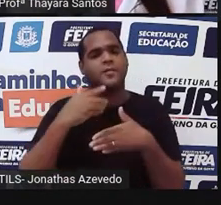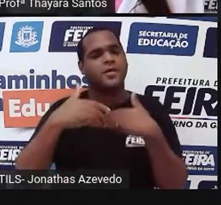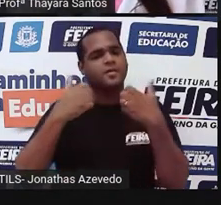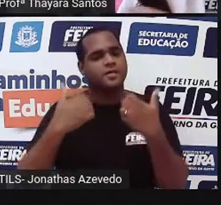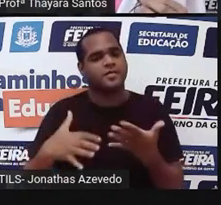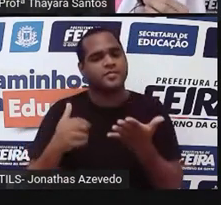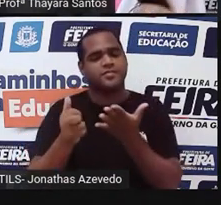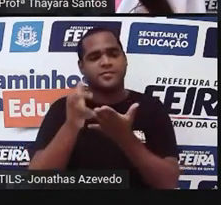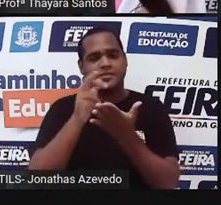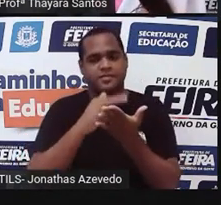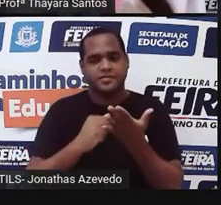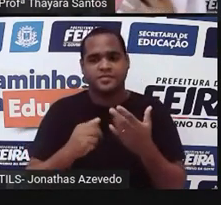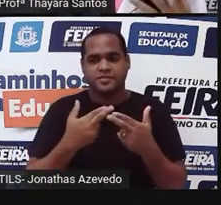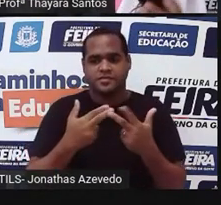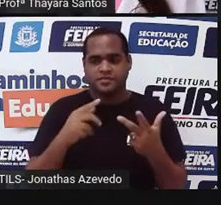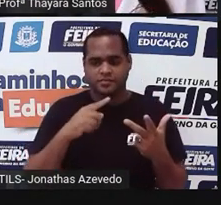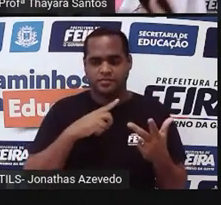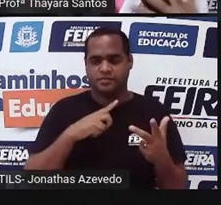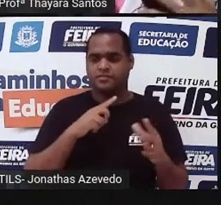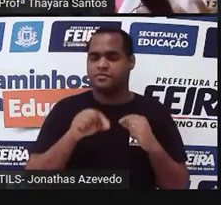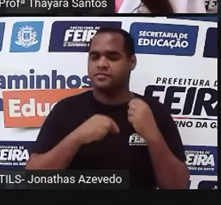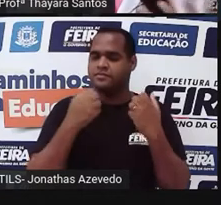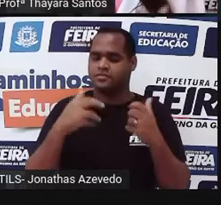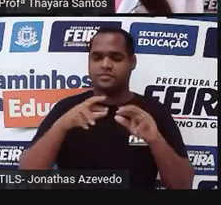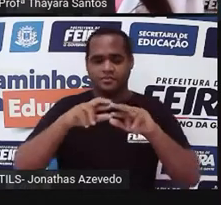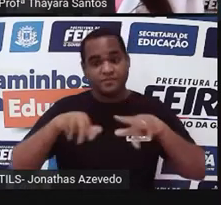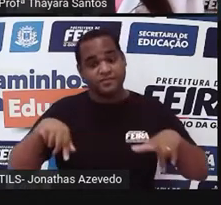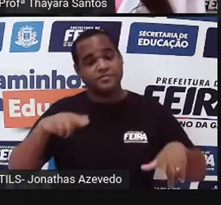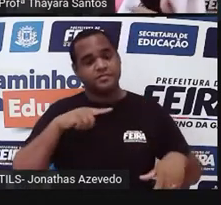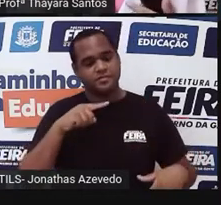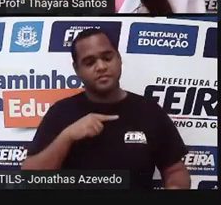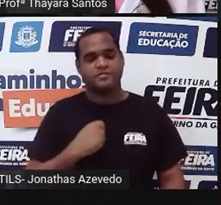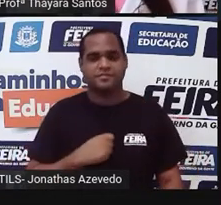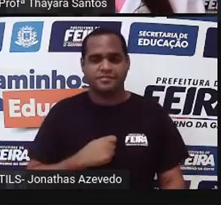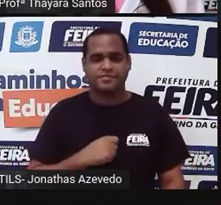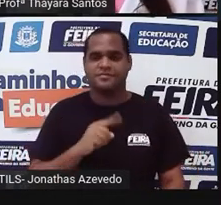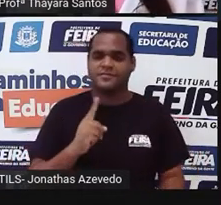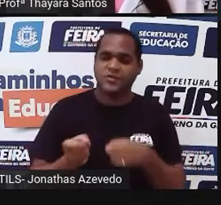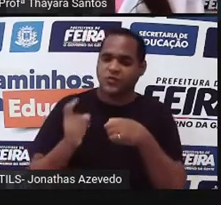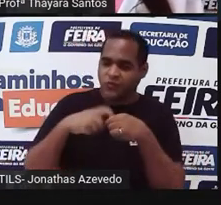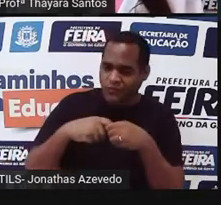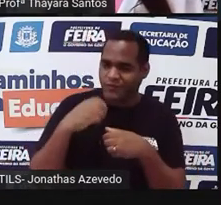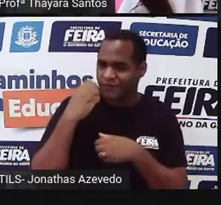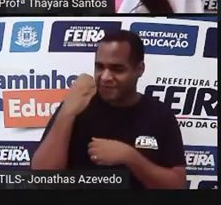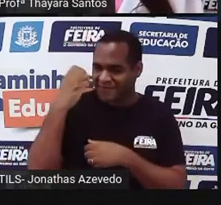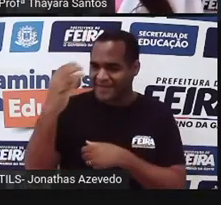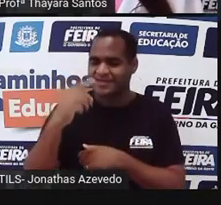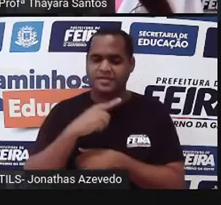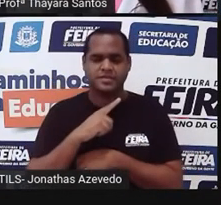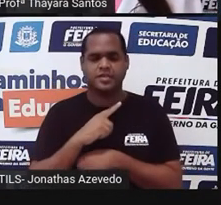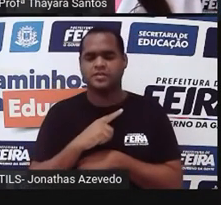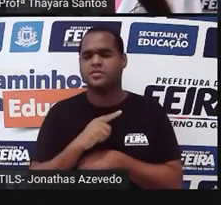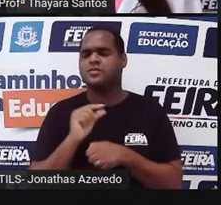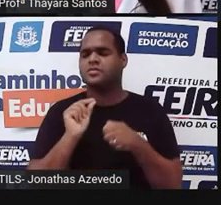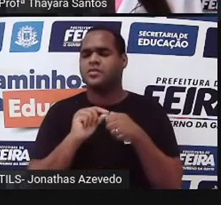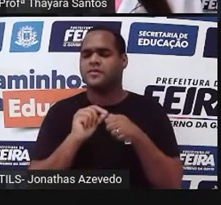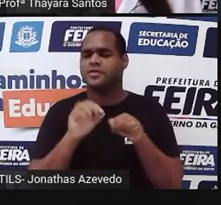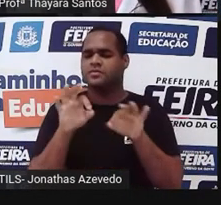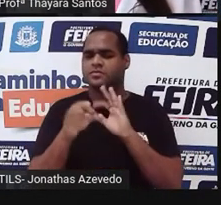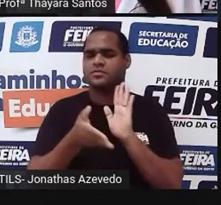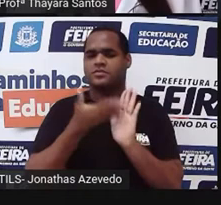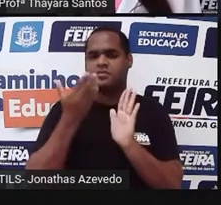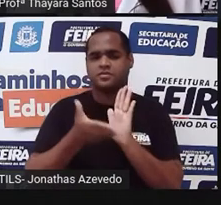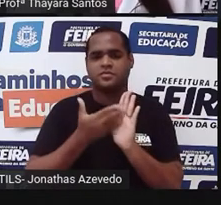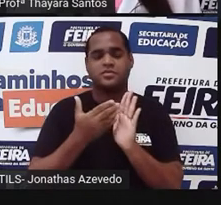anotações, ele acabou, ele ficou com muitos dados ali. E quando ele voltou dessa viagem, ele fez esse livro, que é o